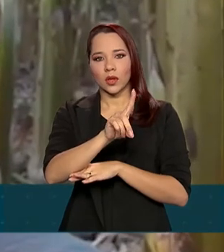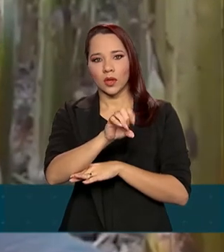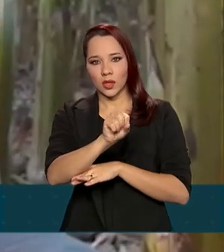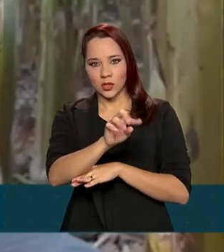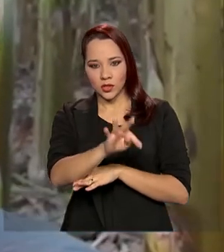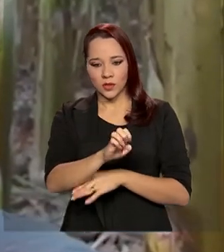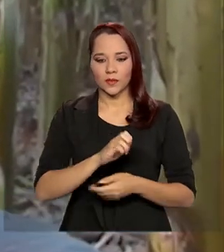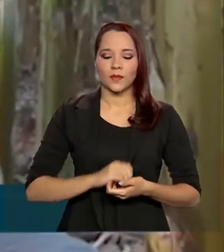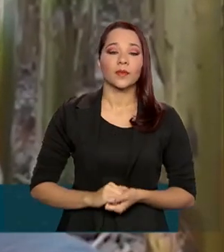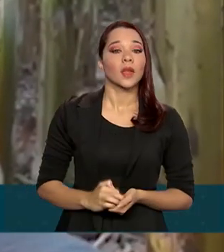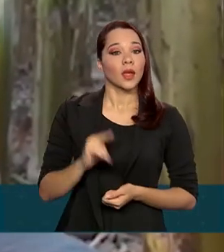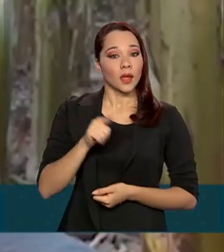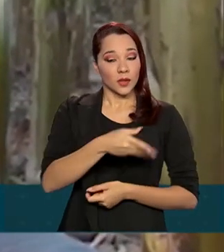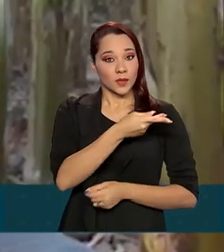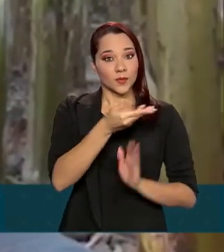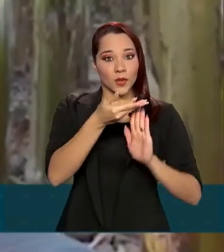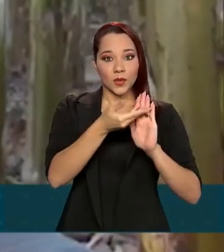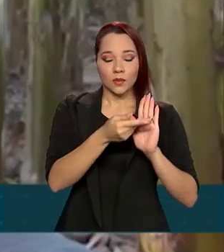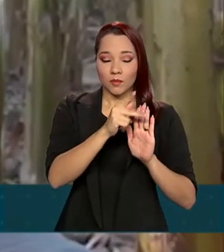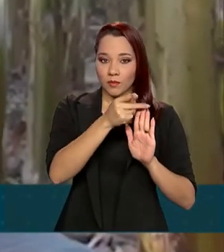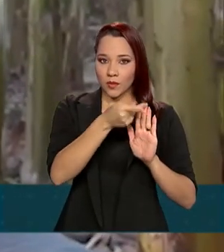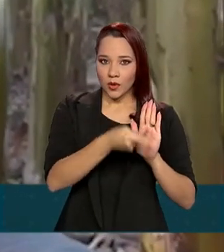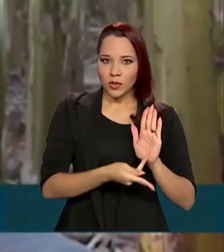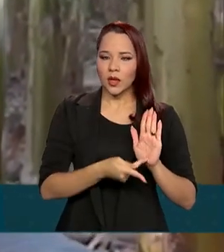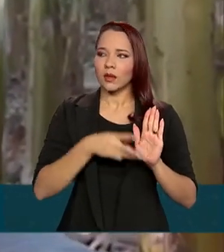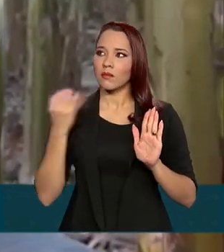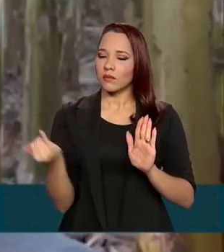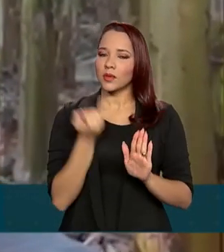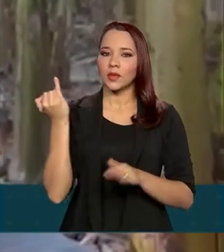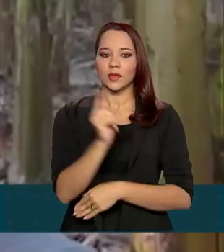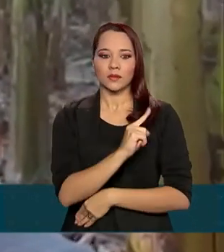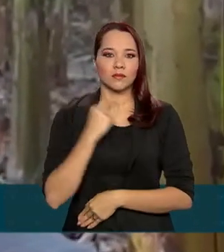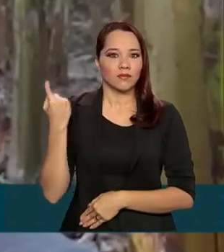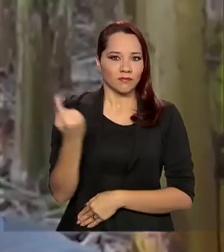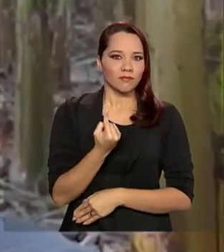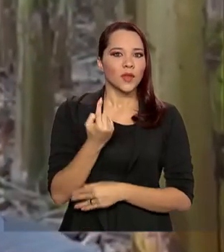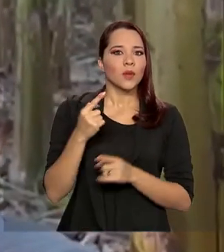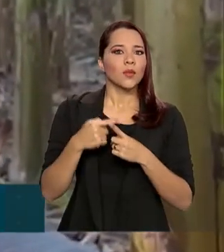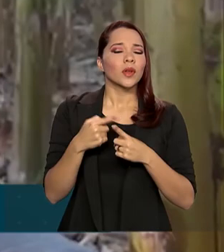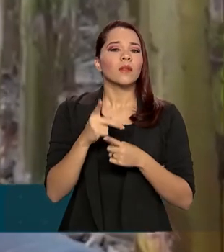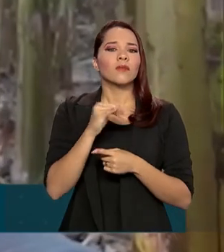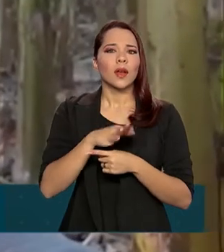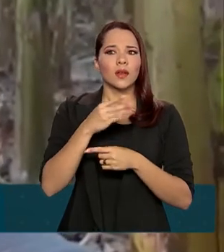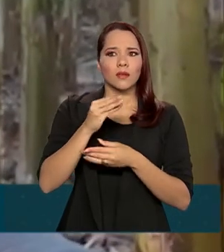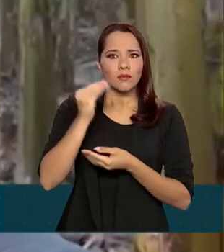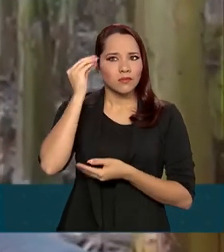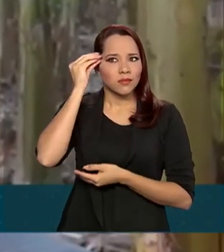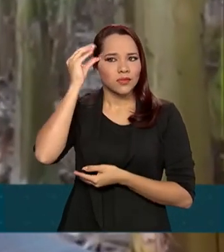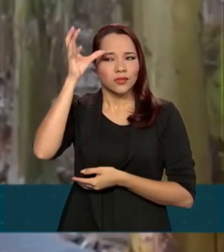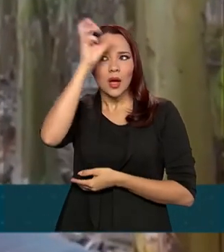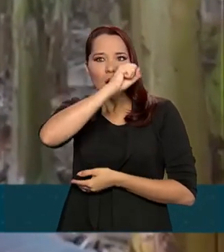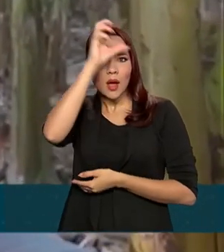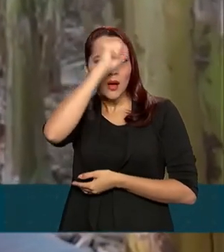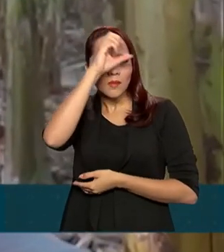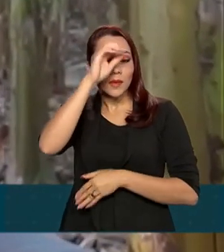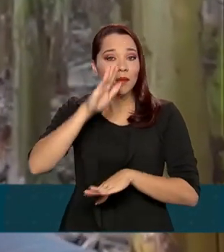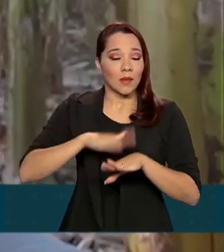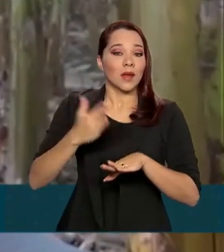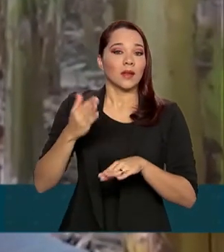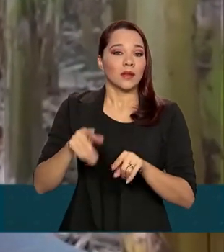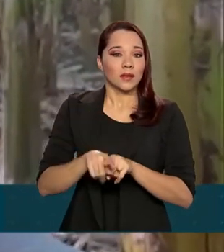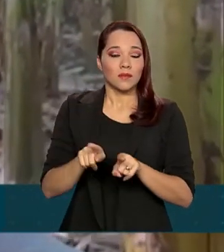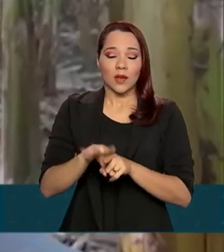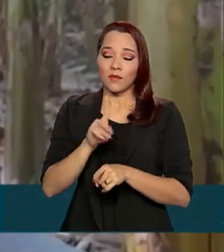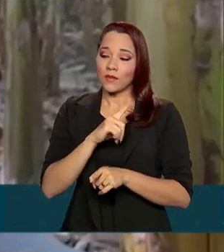Esse projeto representa muito para nós aqui na minha propriedade. Ele vai trazer muito conhecimento e com certeza vai nos ajudar